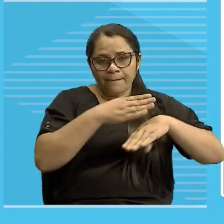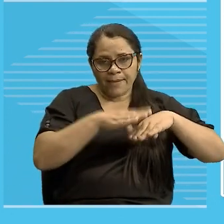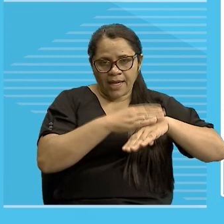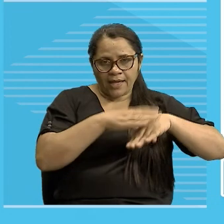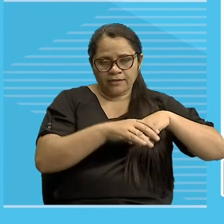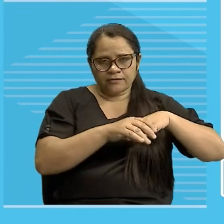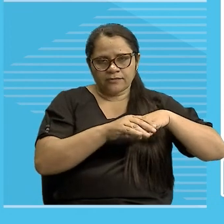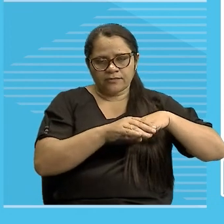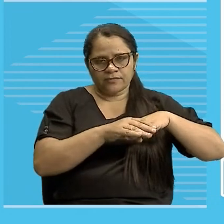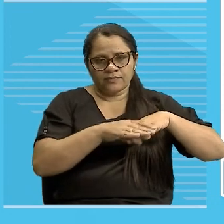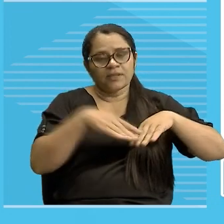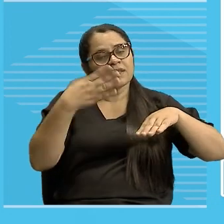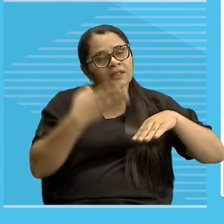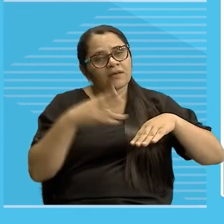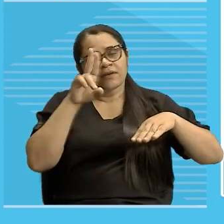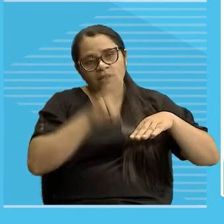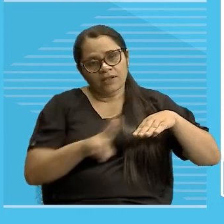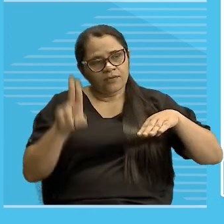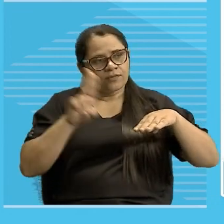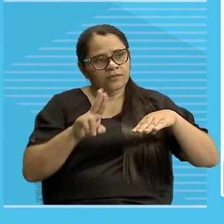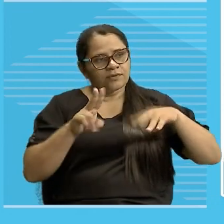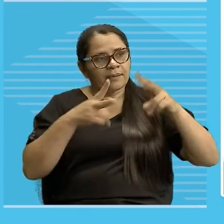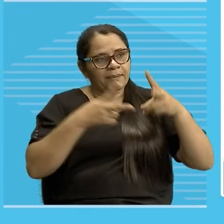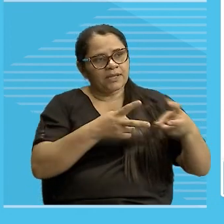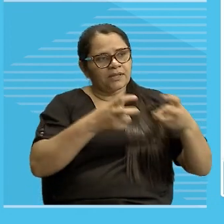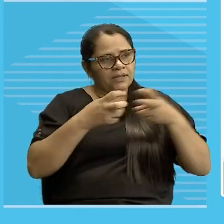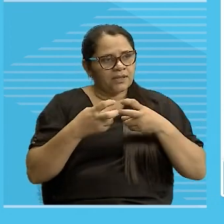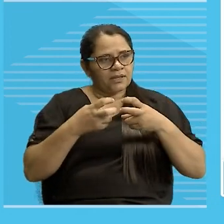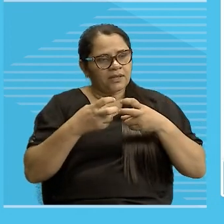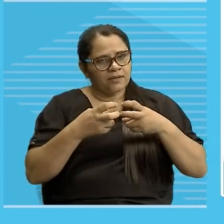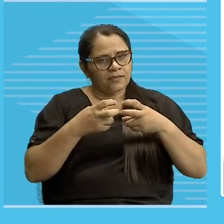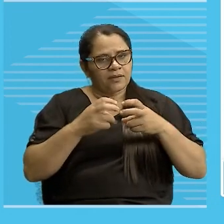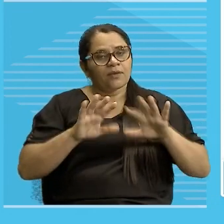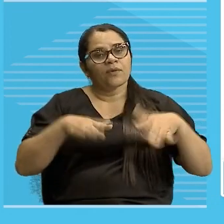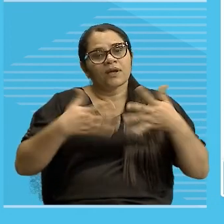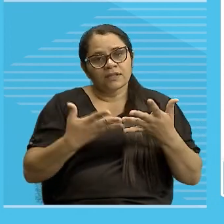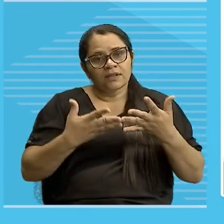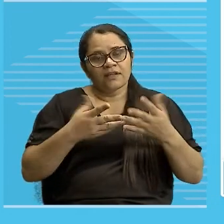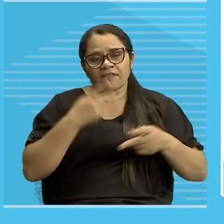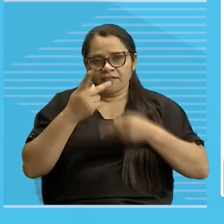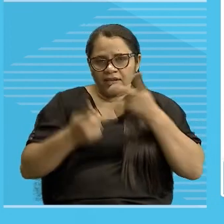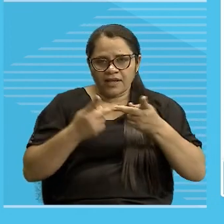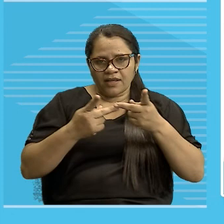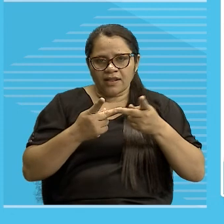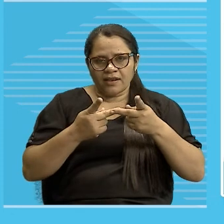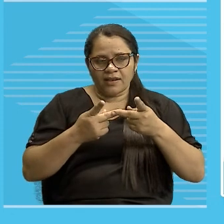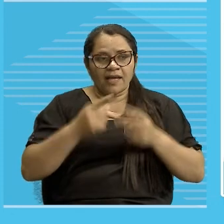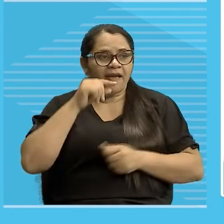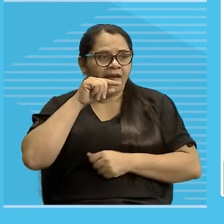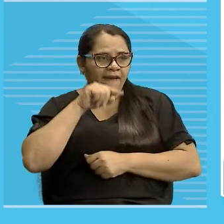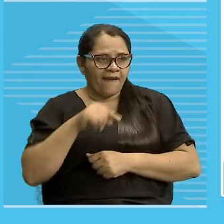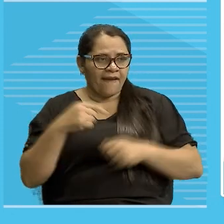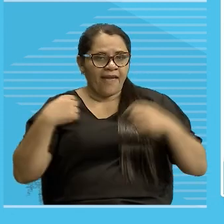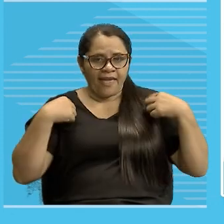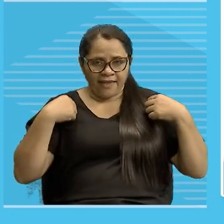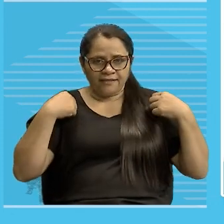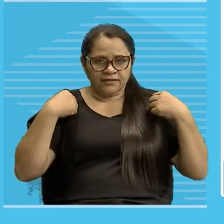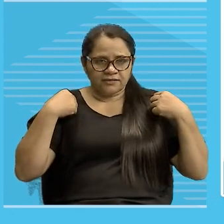então, ele usa direitinho, percebe quando ele diz, esta camiseta aqui, é a camiseta que ele já está usando,